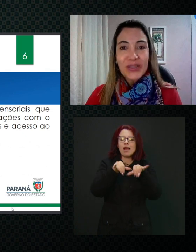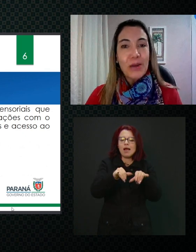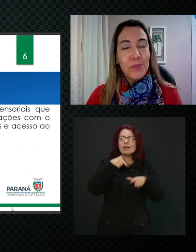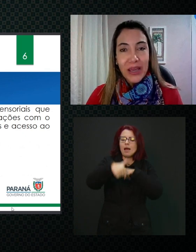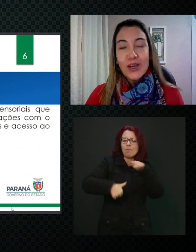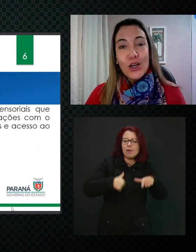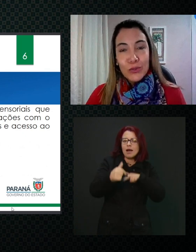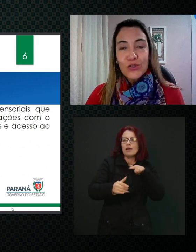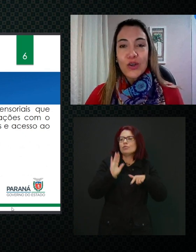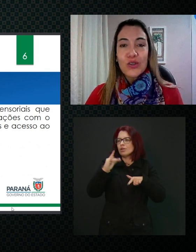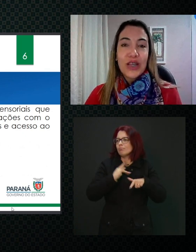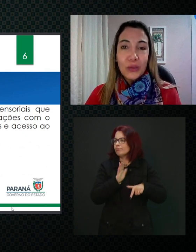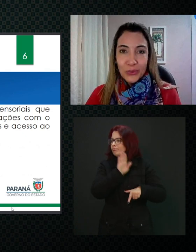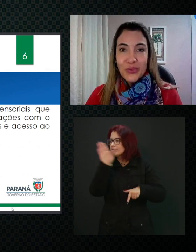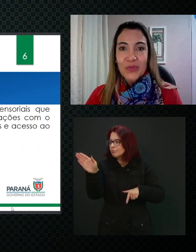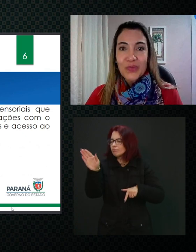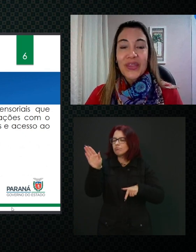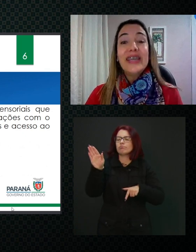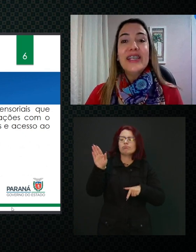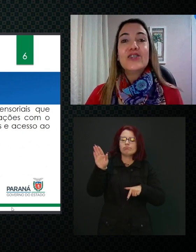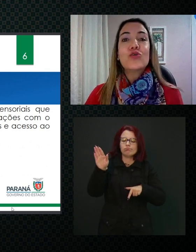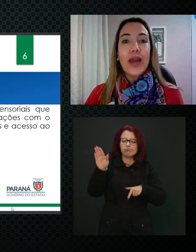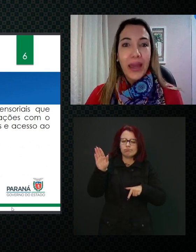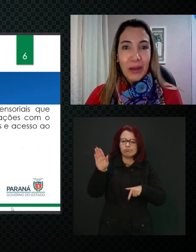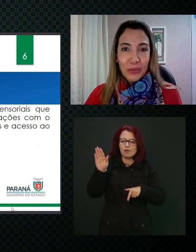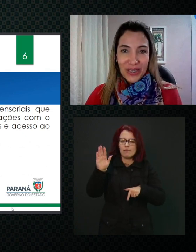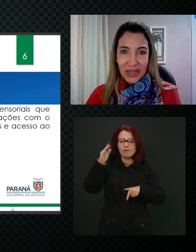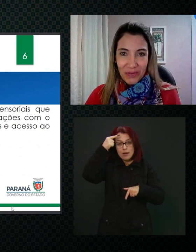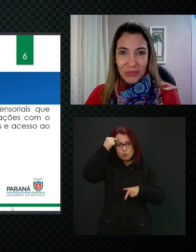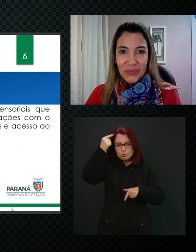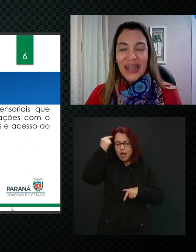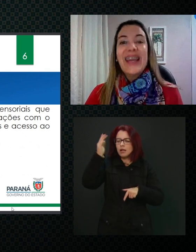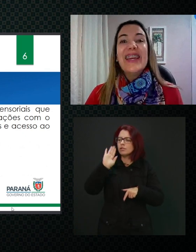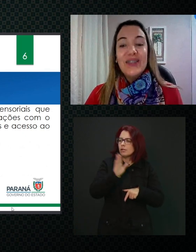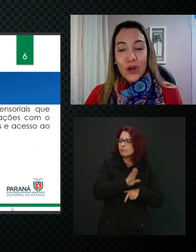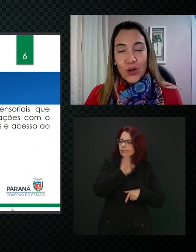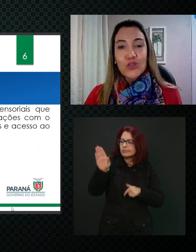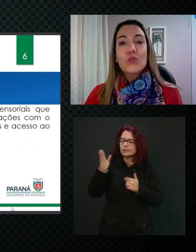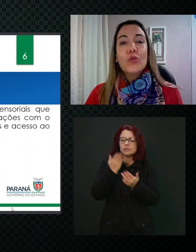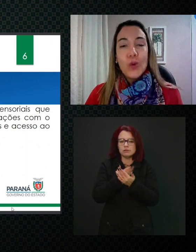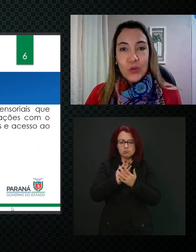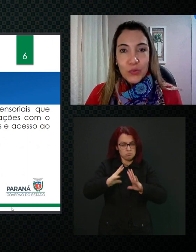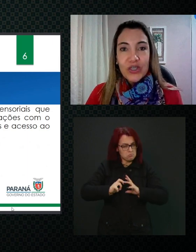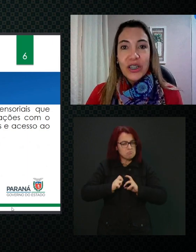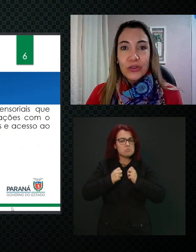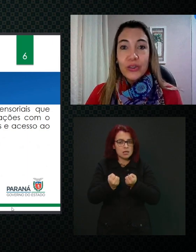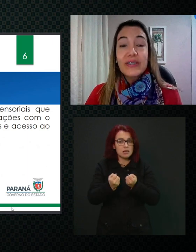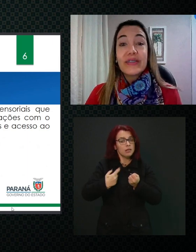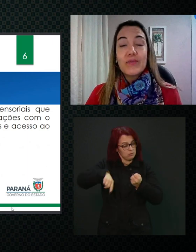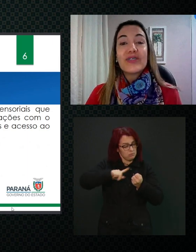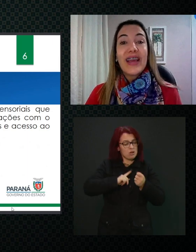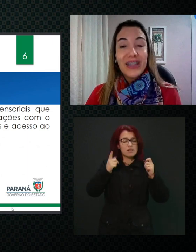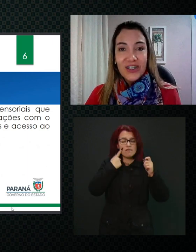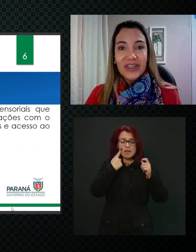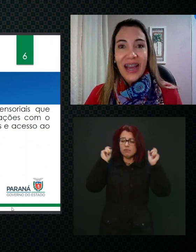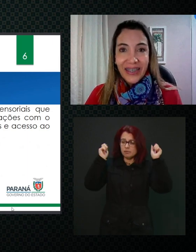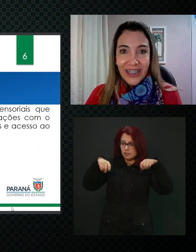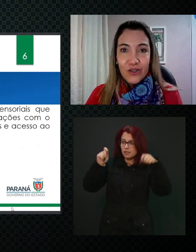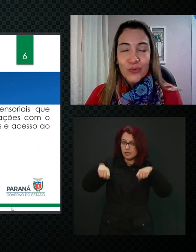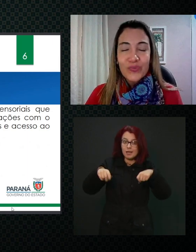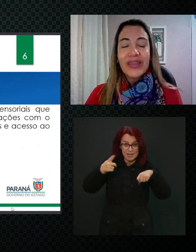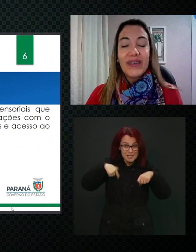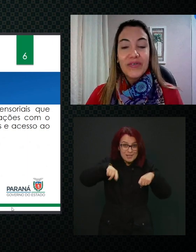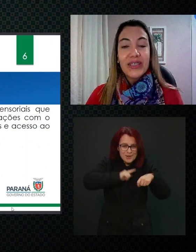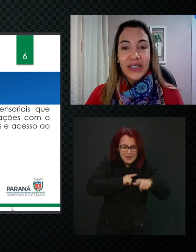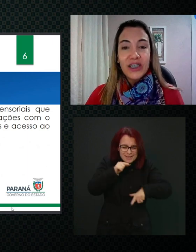queremos também para os nossos alunos. E isso é possível. E nós, como bons mediadores, temos que acreditar